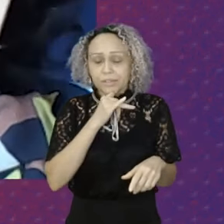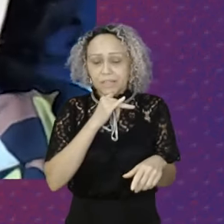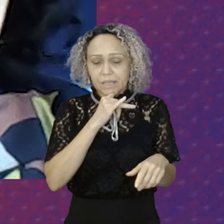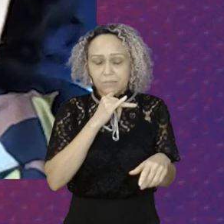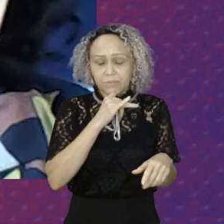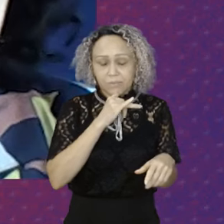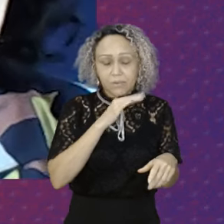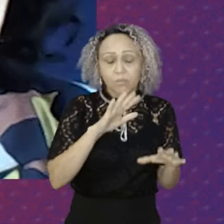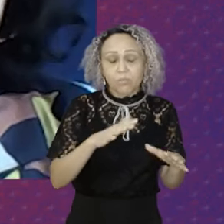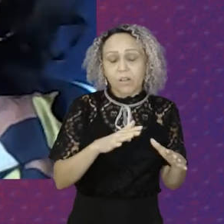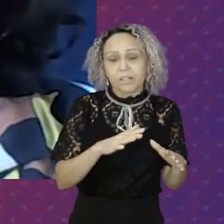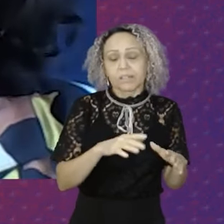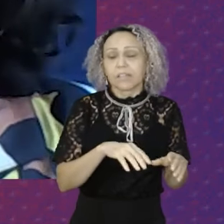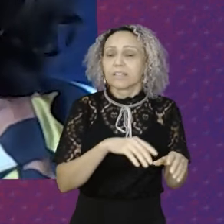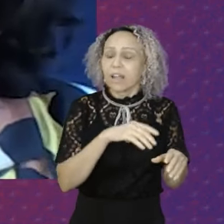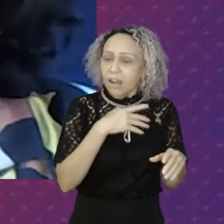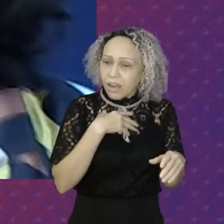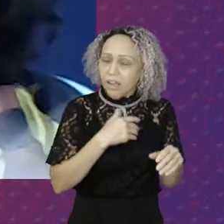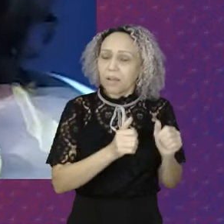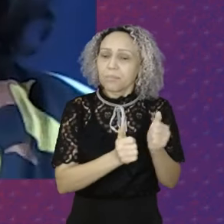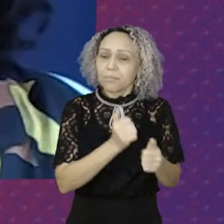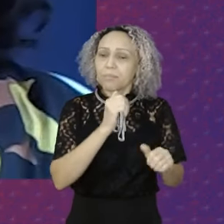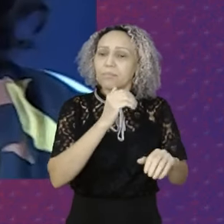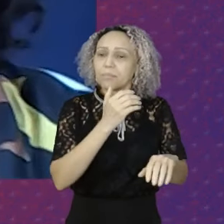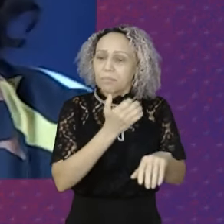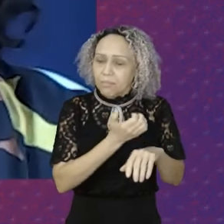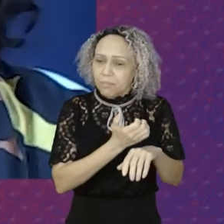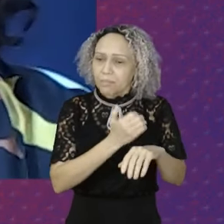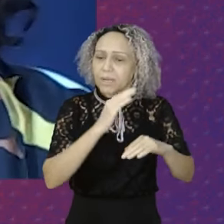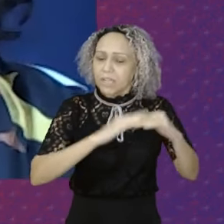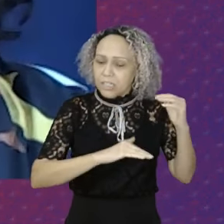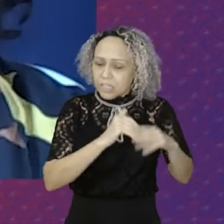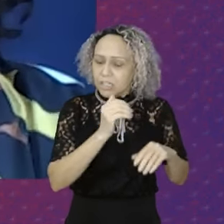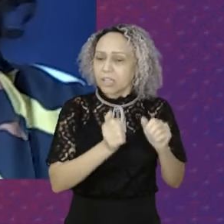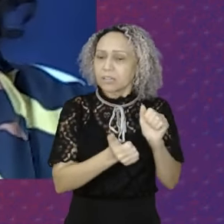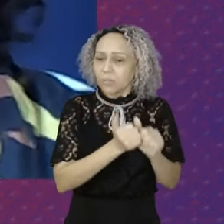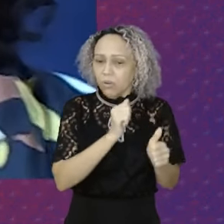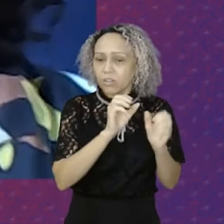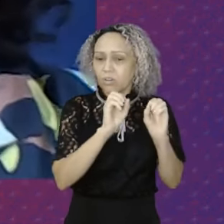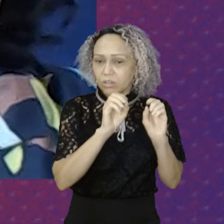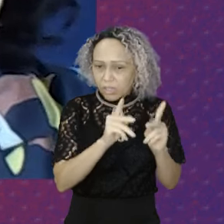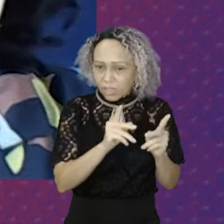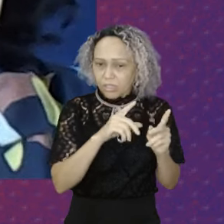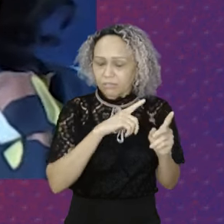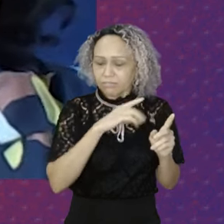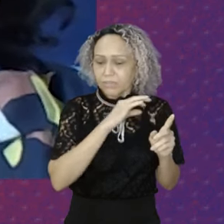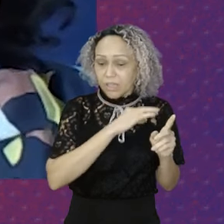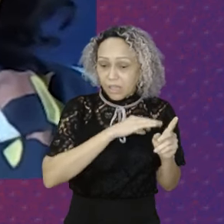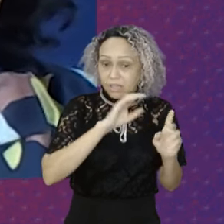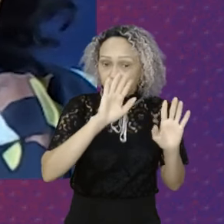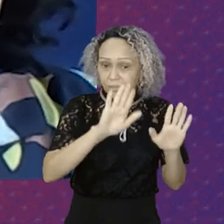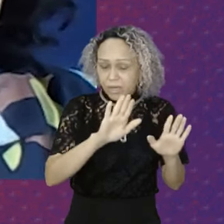Estão em licença Maternidade Então É mais uma Mais um avanço